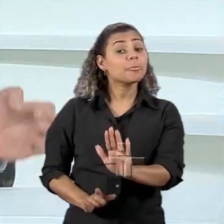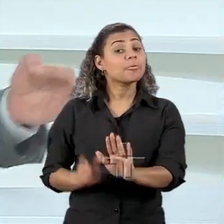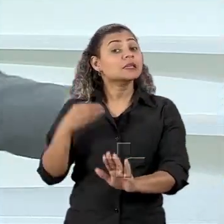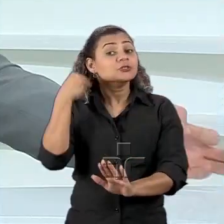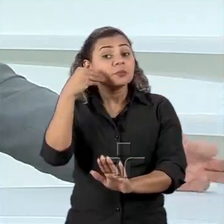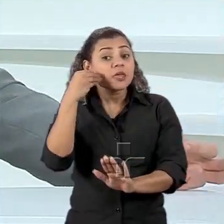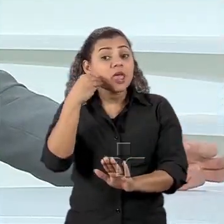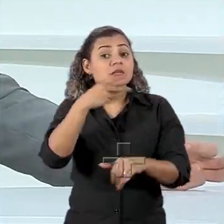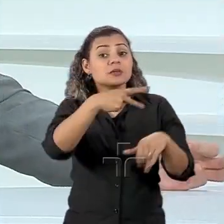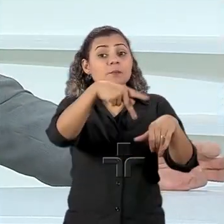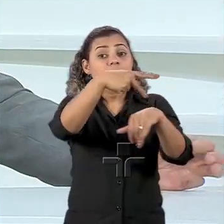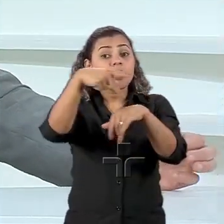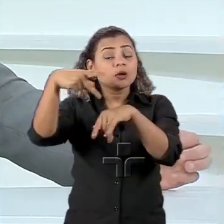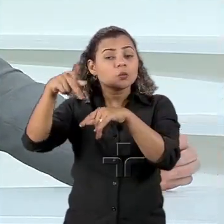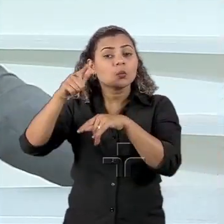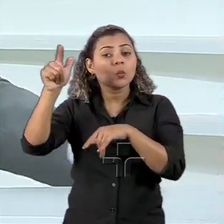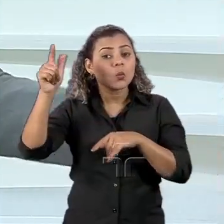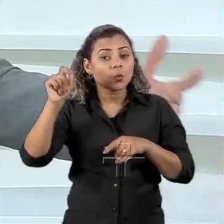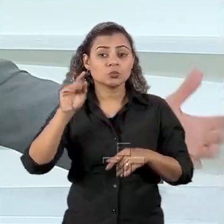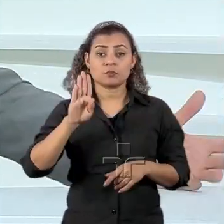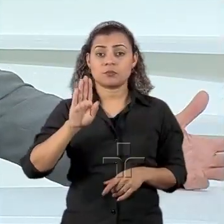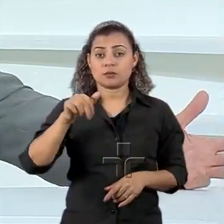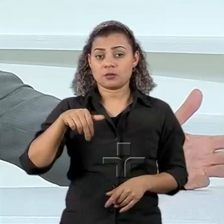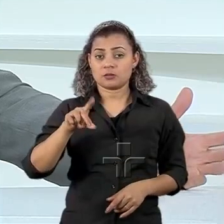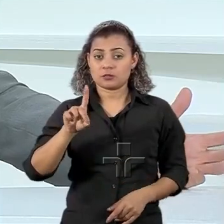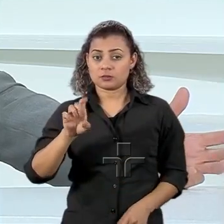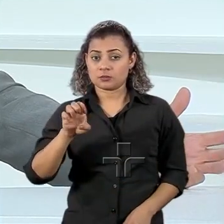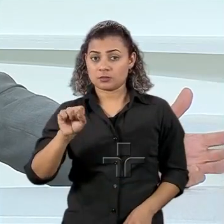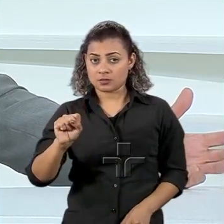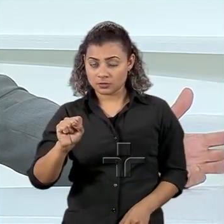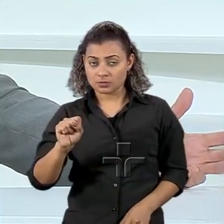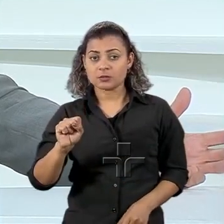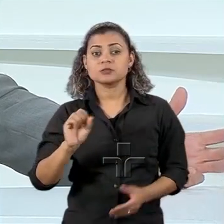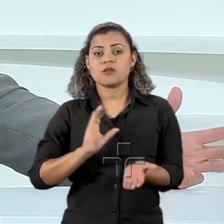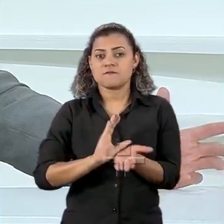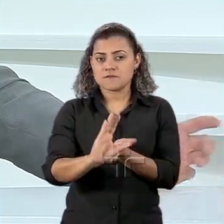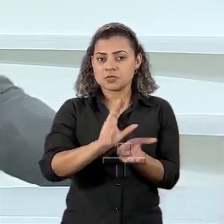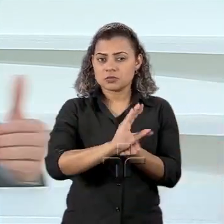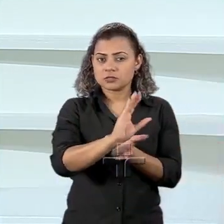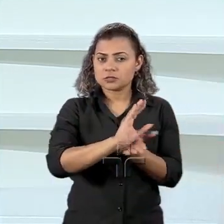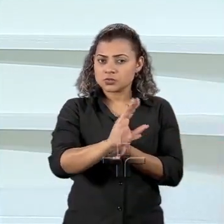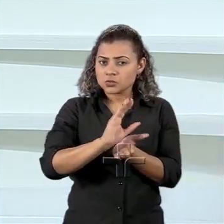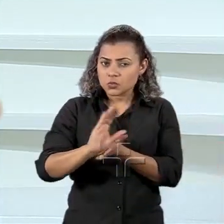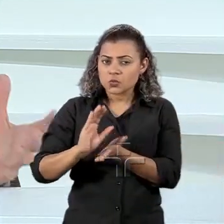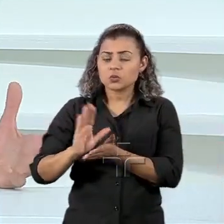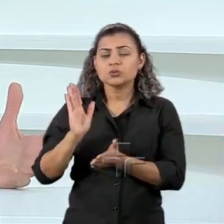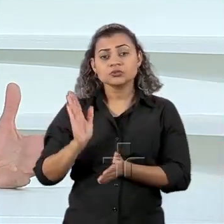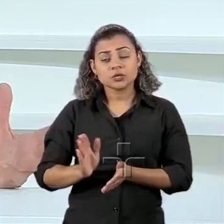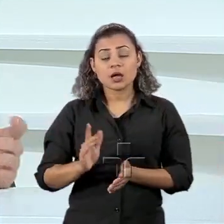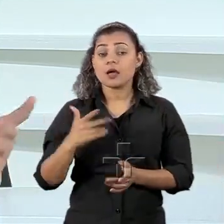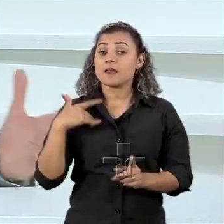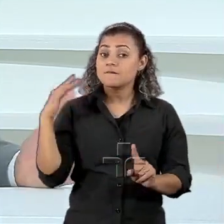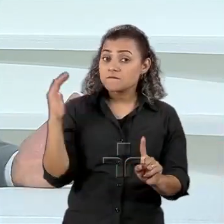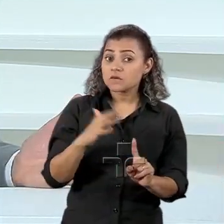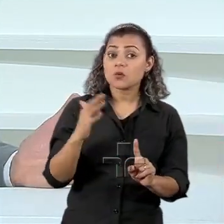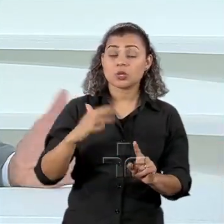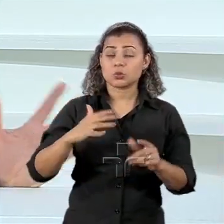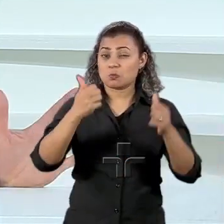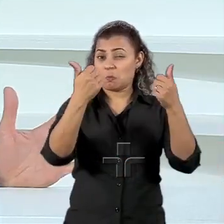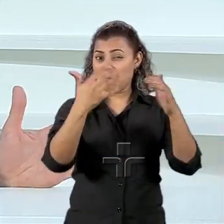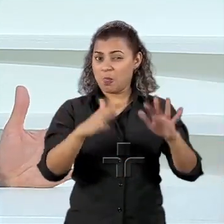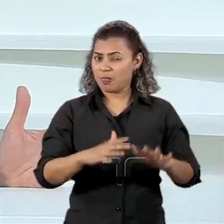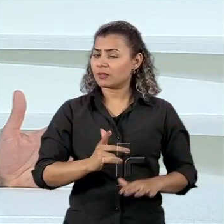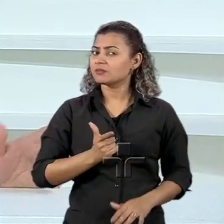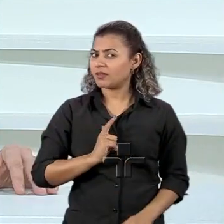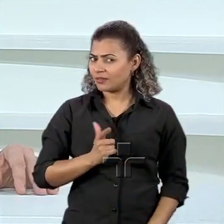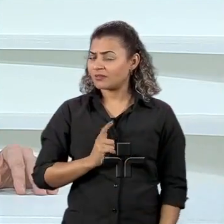de internacionalização induzida que o BNDES financiou durante os últimos anos, o impacto delas foi desastroso. Vamos